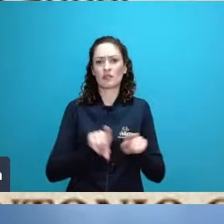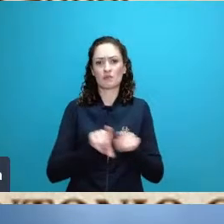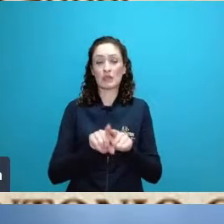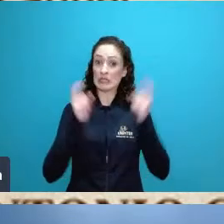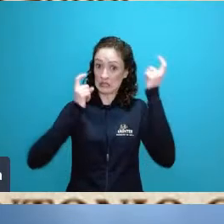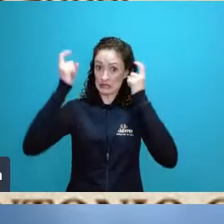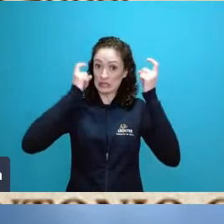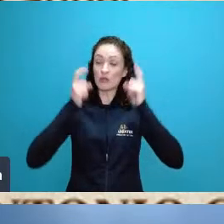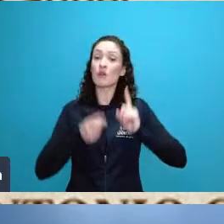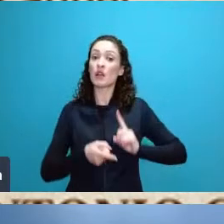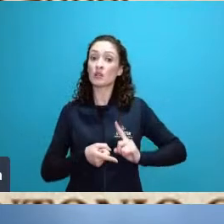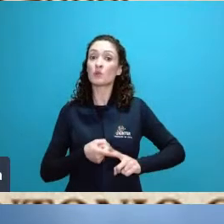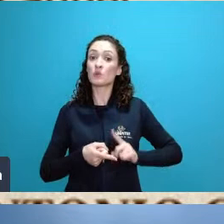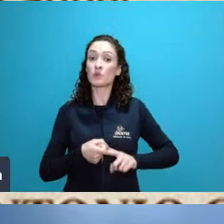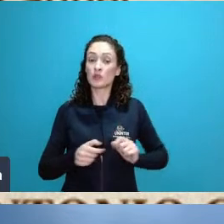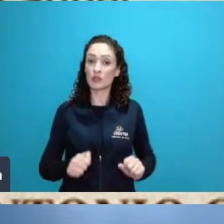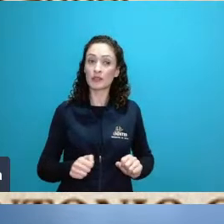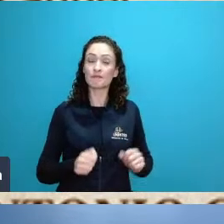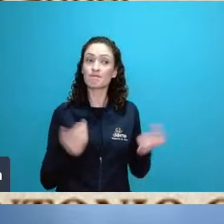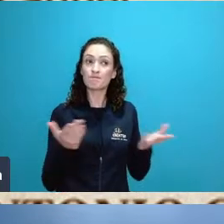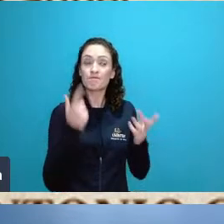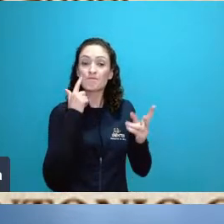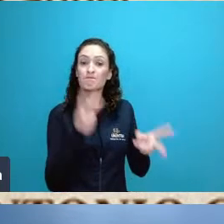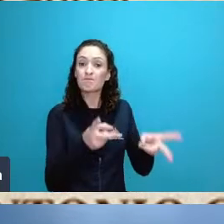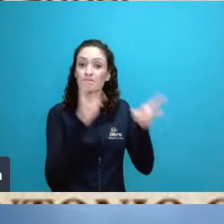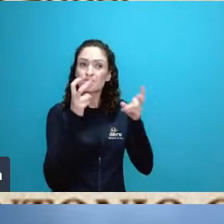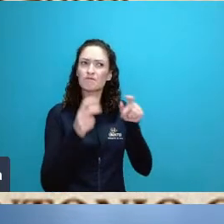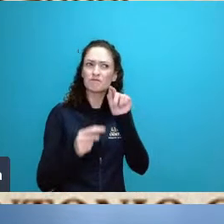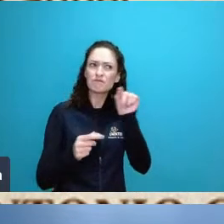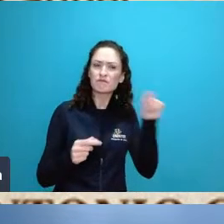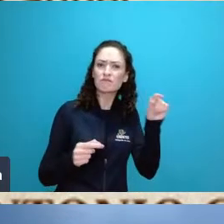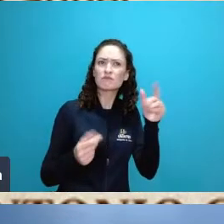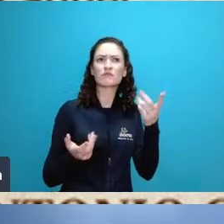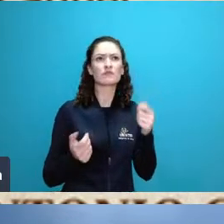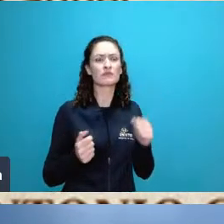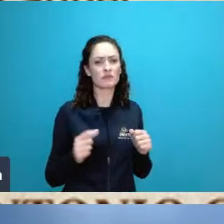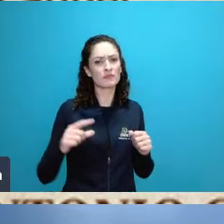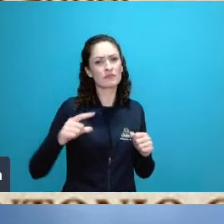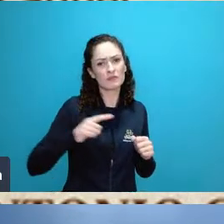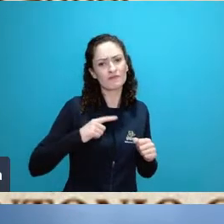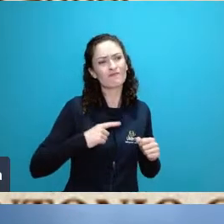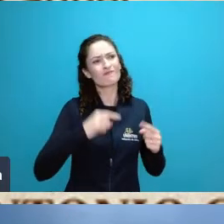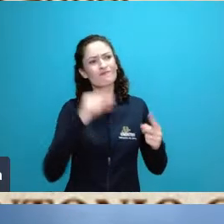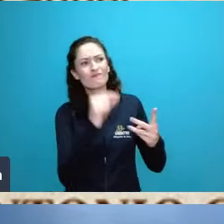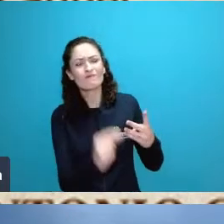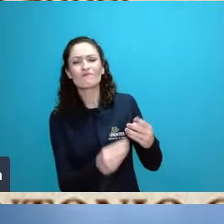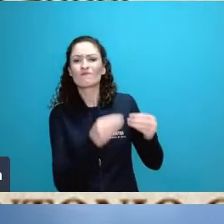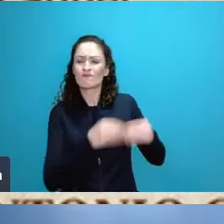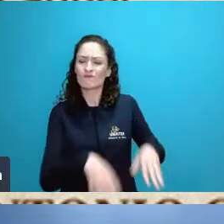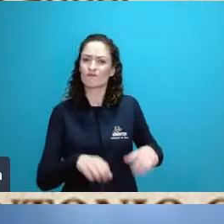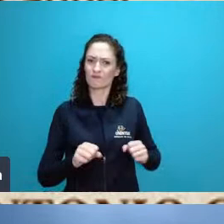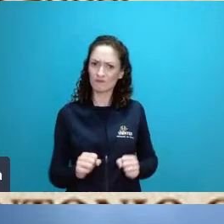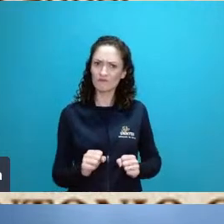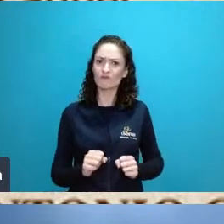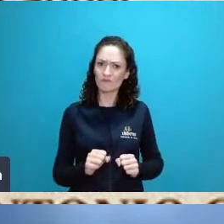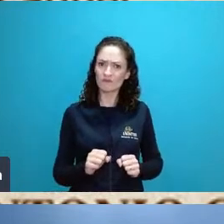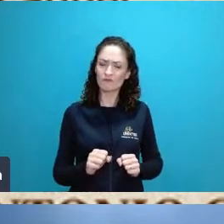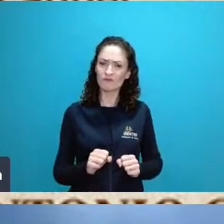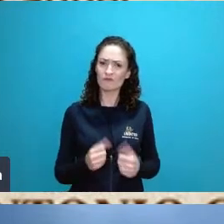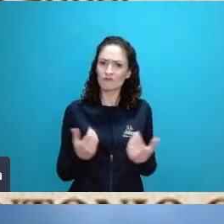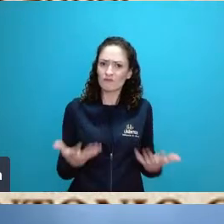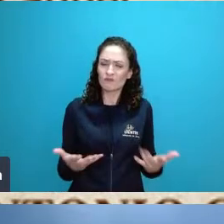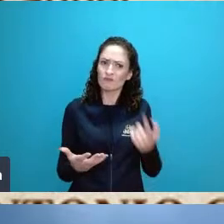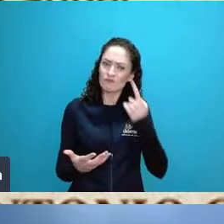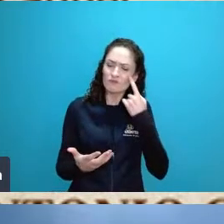sabemos que tem demanda por alimentos cada vez maior e grande parte de essa demanda é suprida pelo Brasil